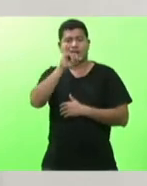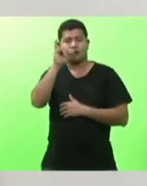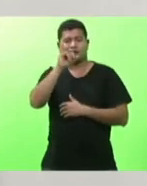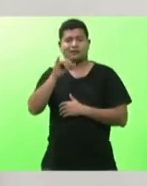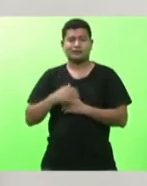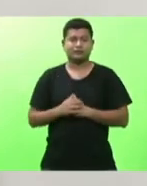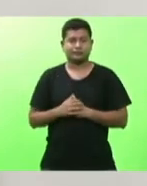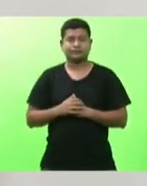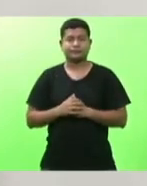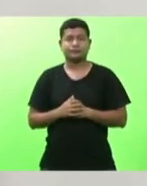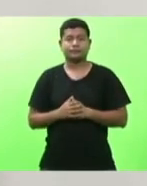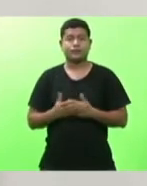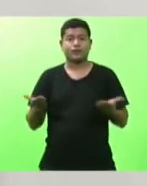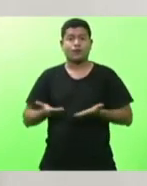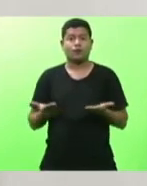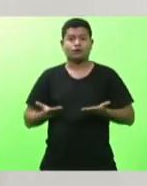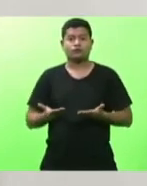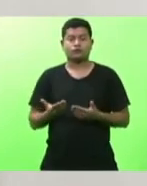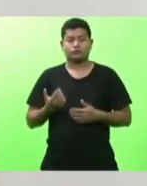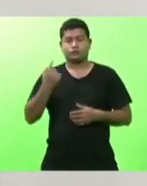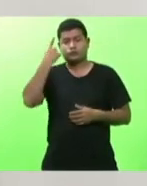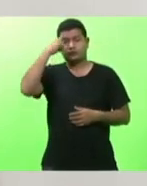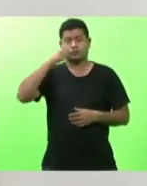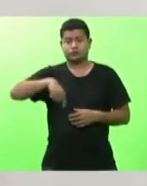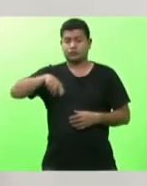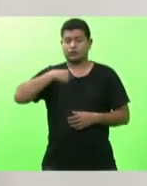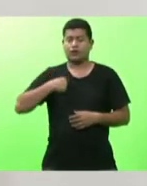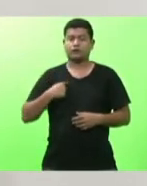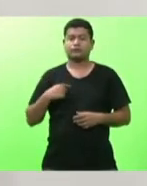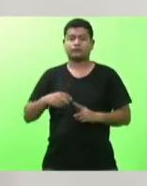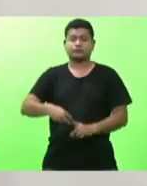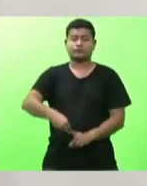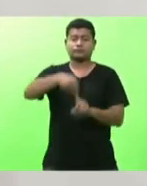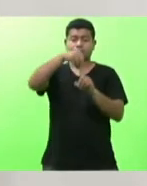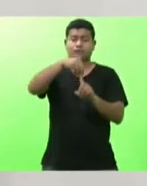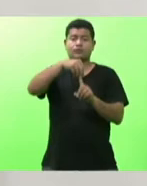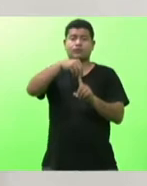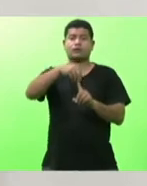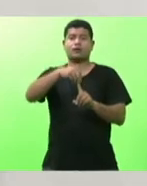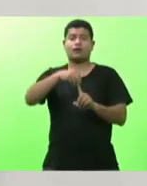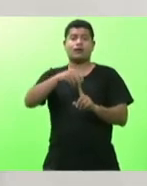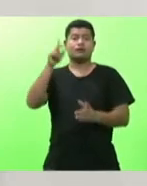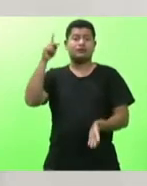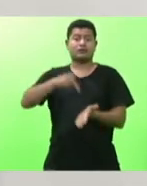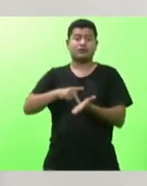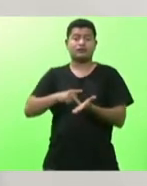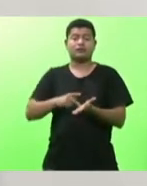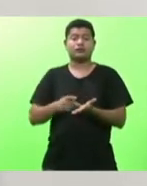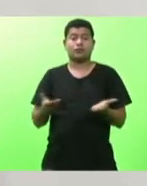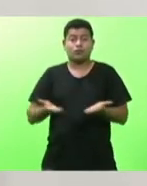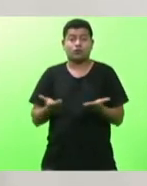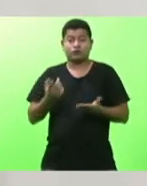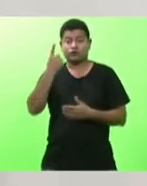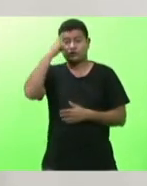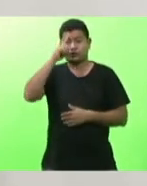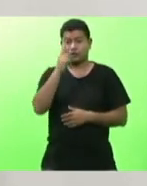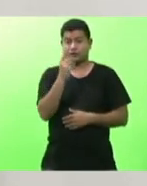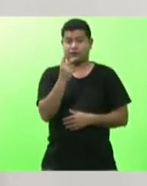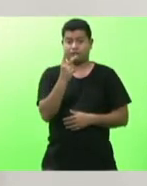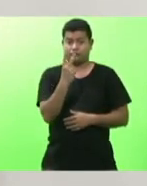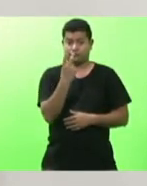gostaríamos nessa tribuna de destacar na verdade é que nesta data há exatamente